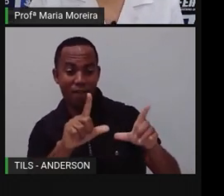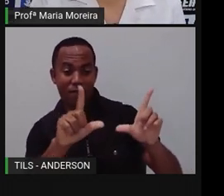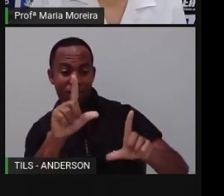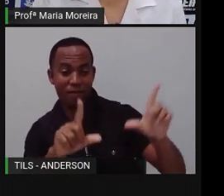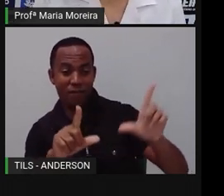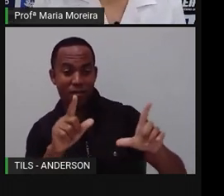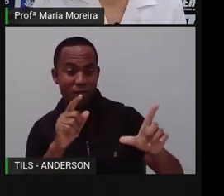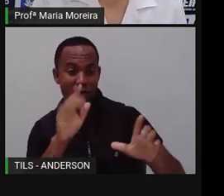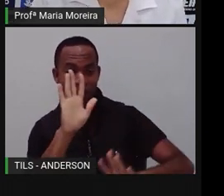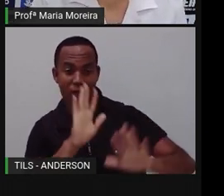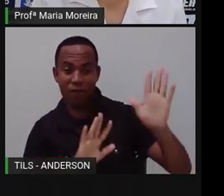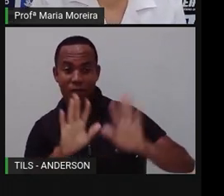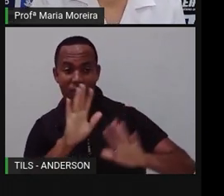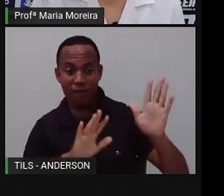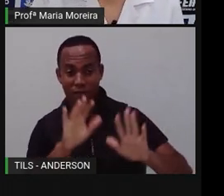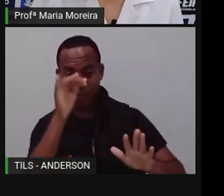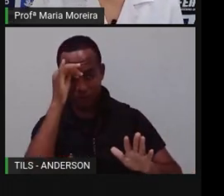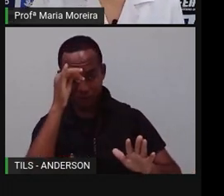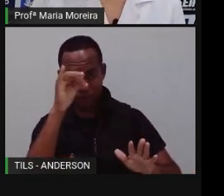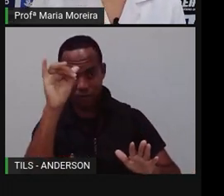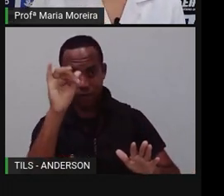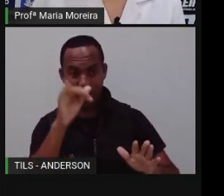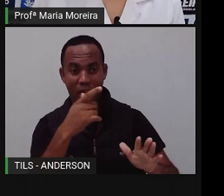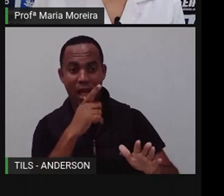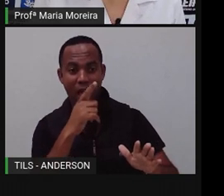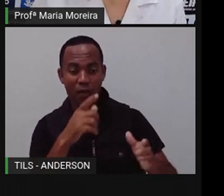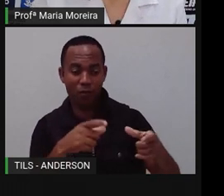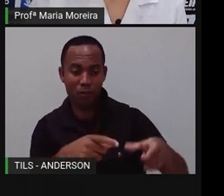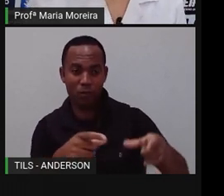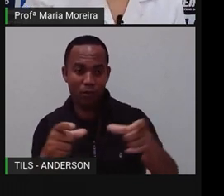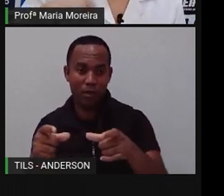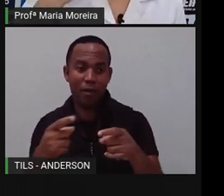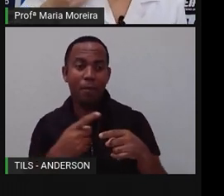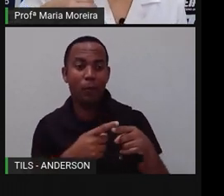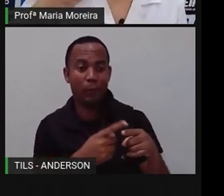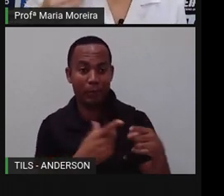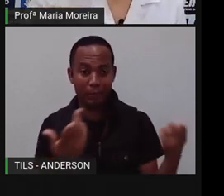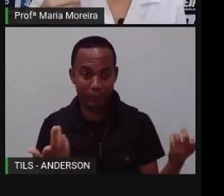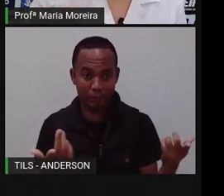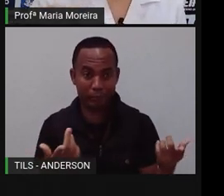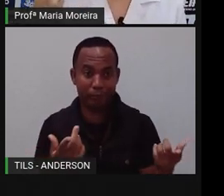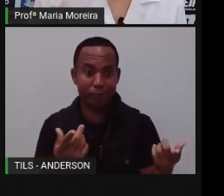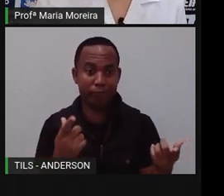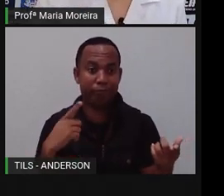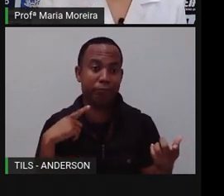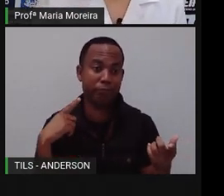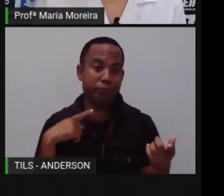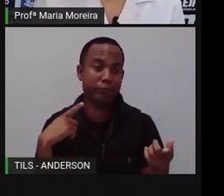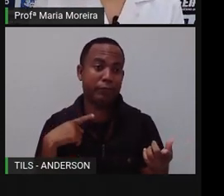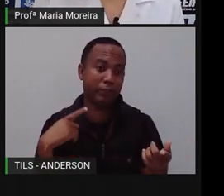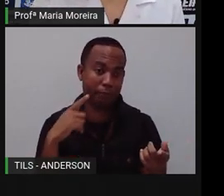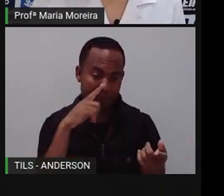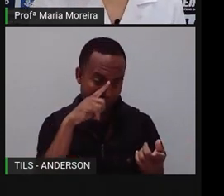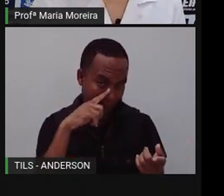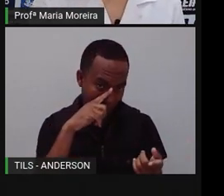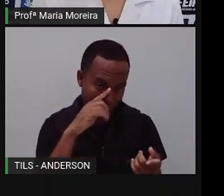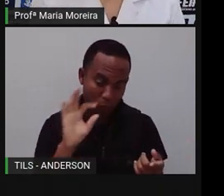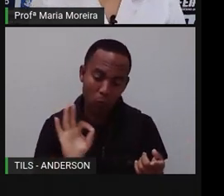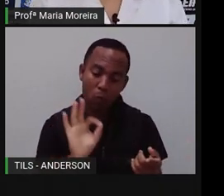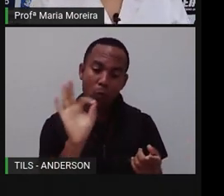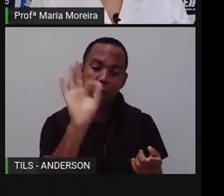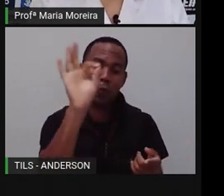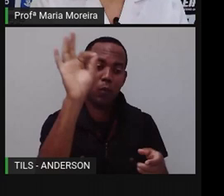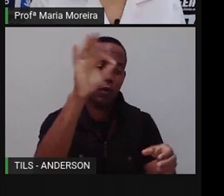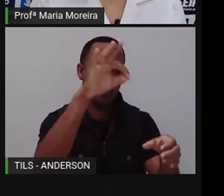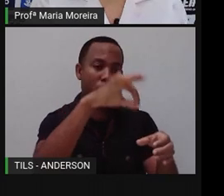não deixa a água parada, não deixa a água parada. Por quê? Porque acaba sendo o Um criatório para o mosquito da dengue, que